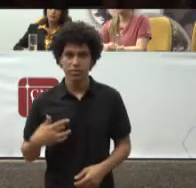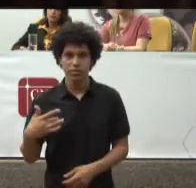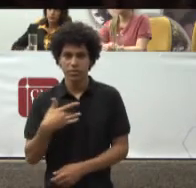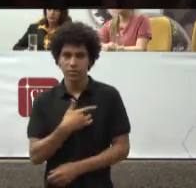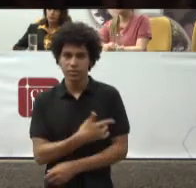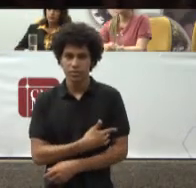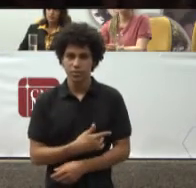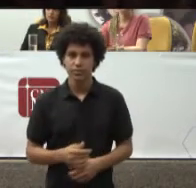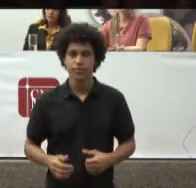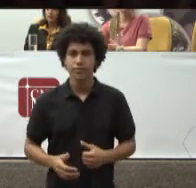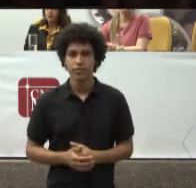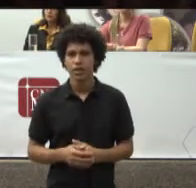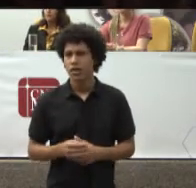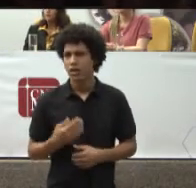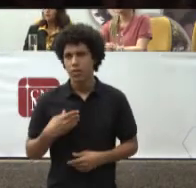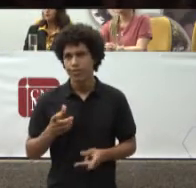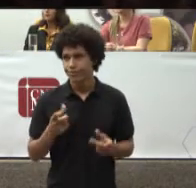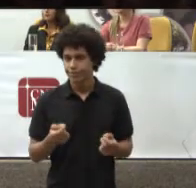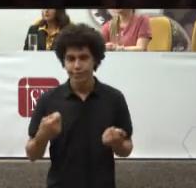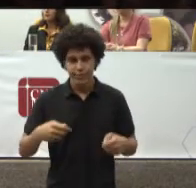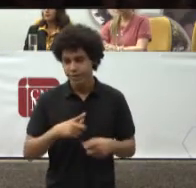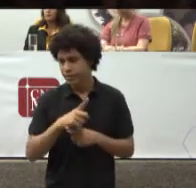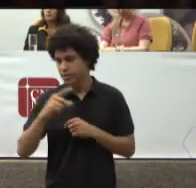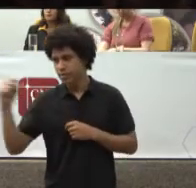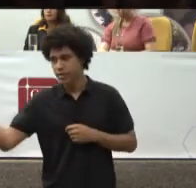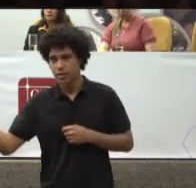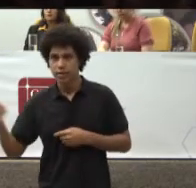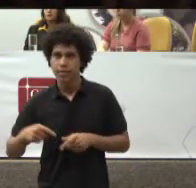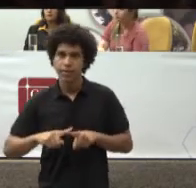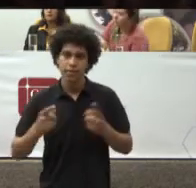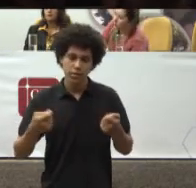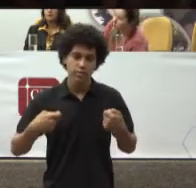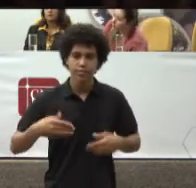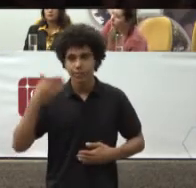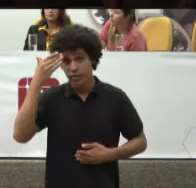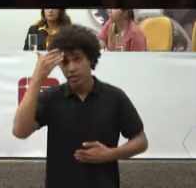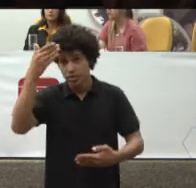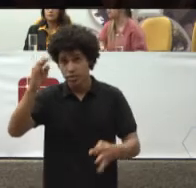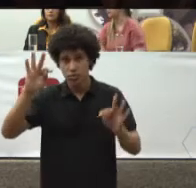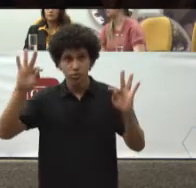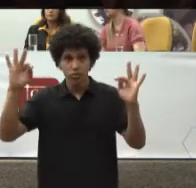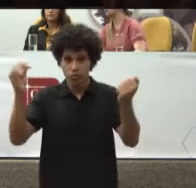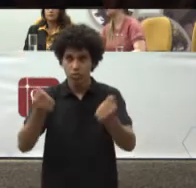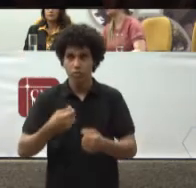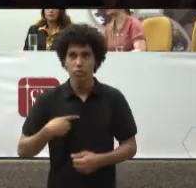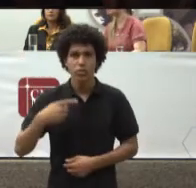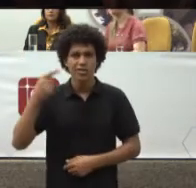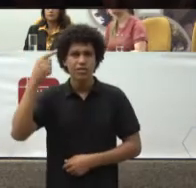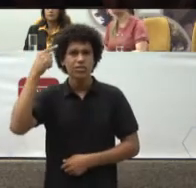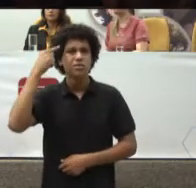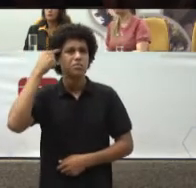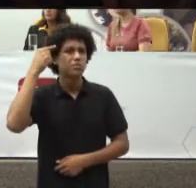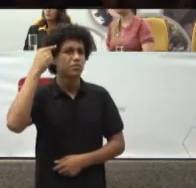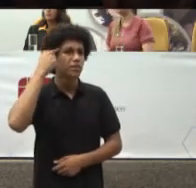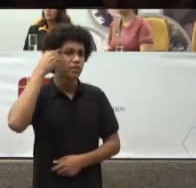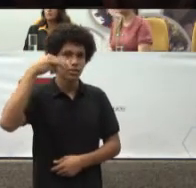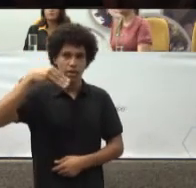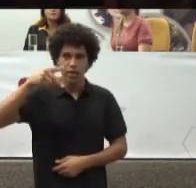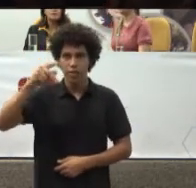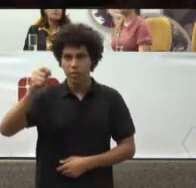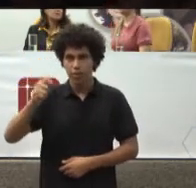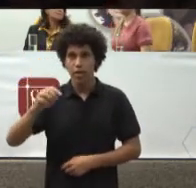retirar Mas agradeço Muitíssimo A oportunidade De repensar MP Com Todos Que fazem MP